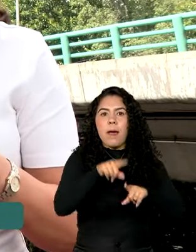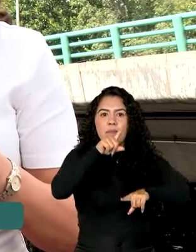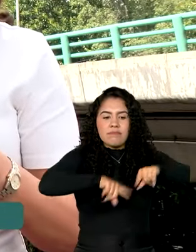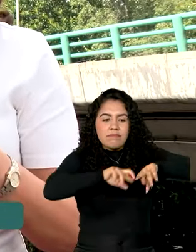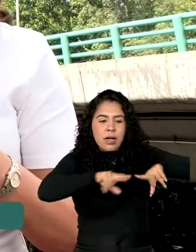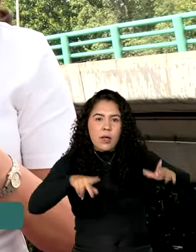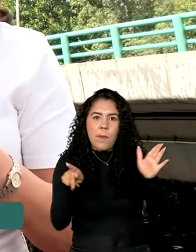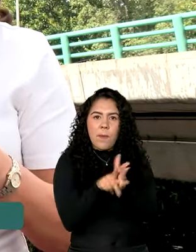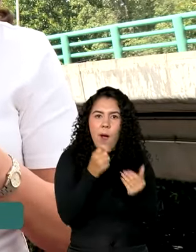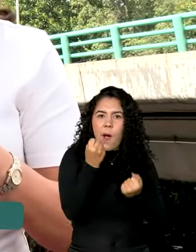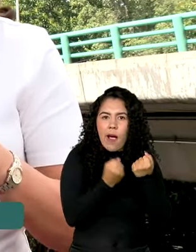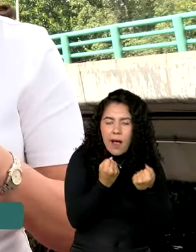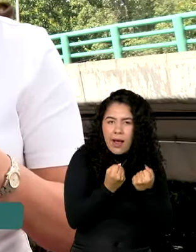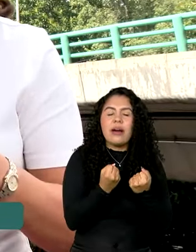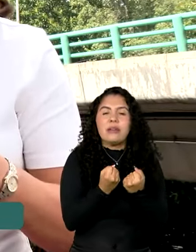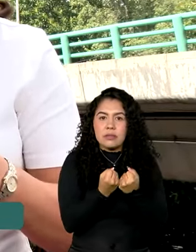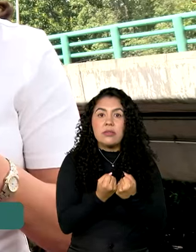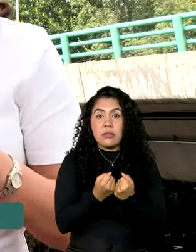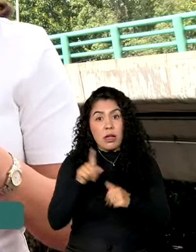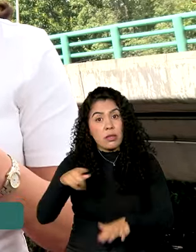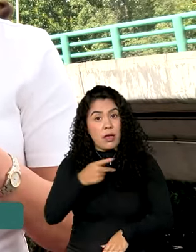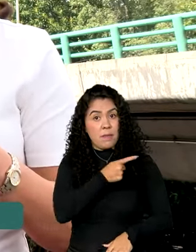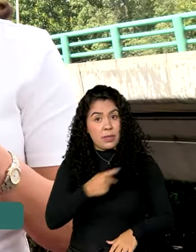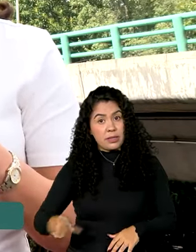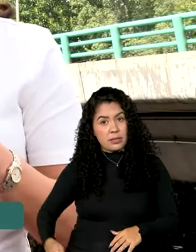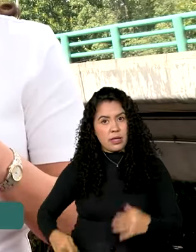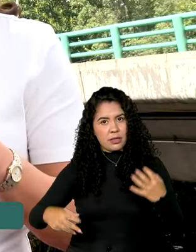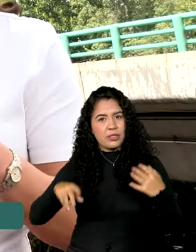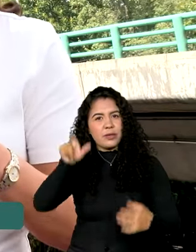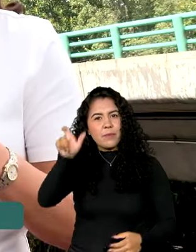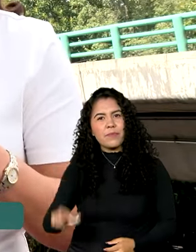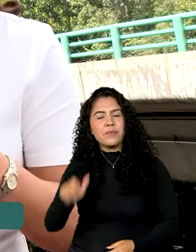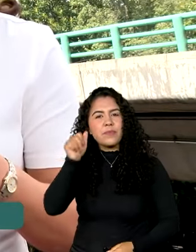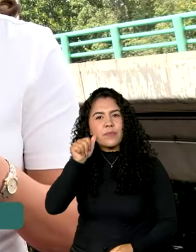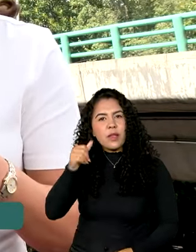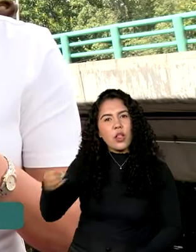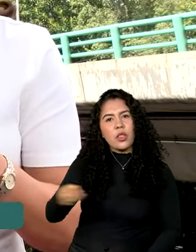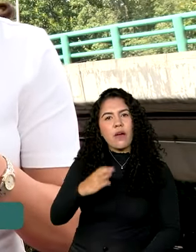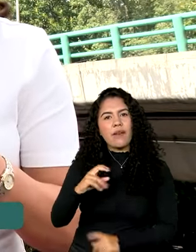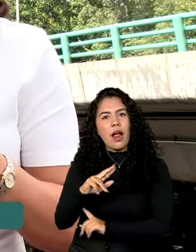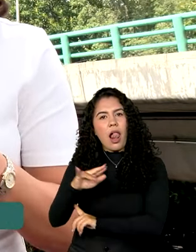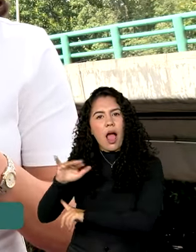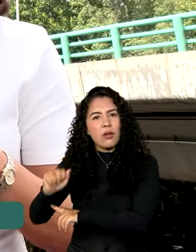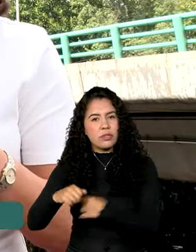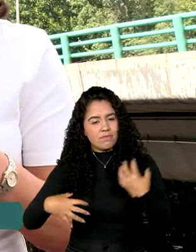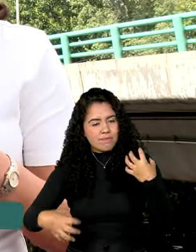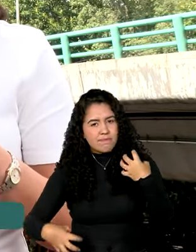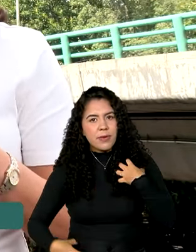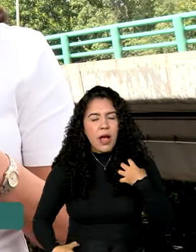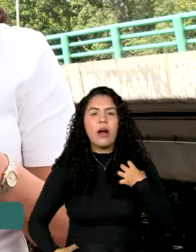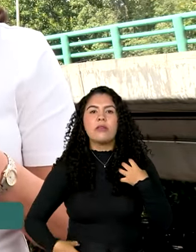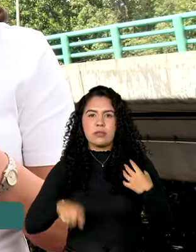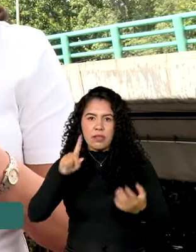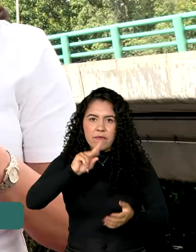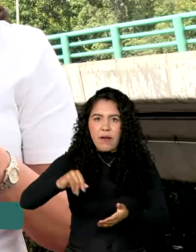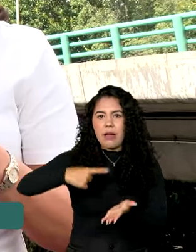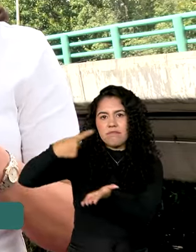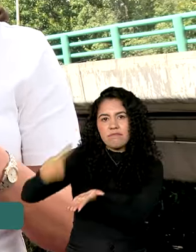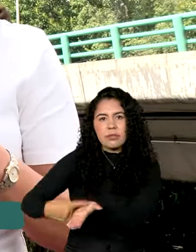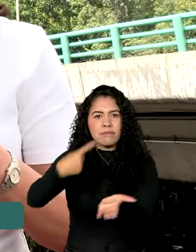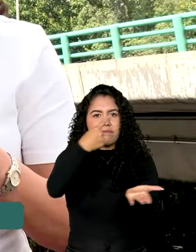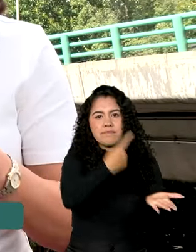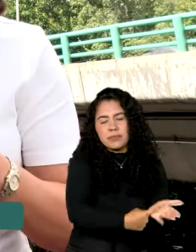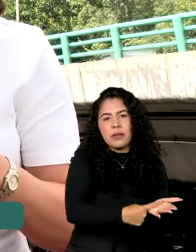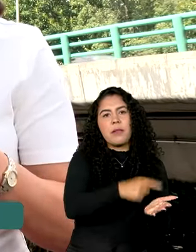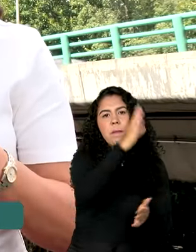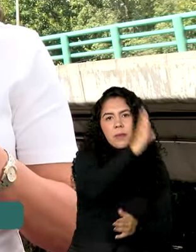que um dia antes da posse de Cláudia Sheinbao, será realizado um fórum empresarial com lideranças dos dois países. Pelo